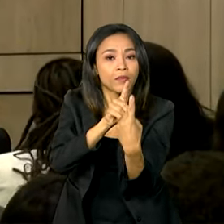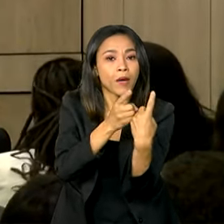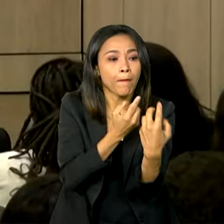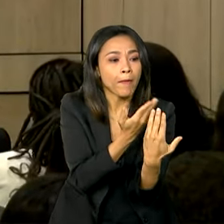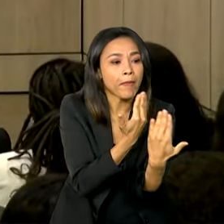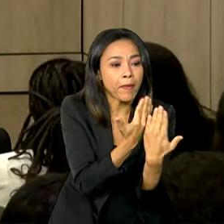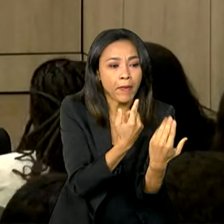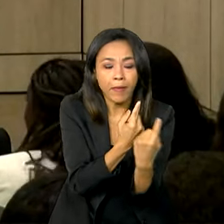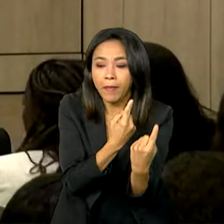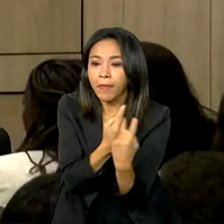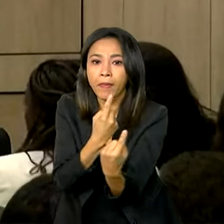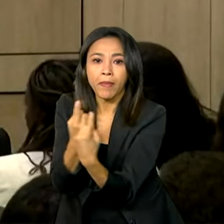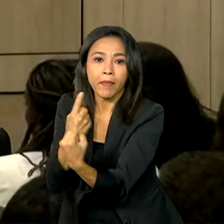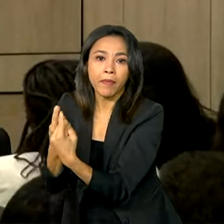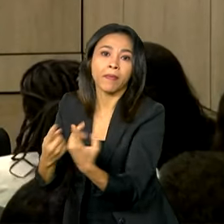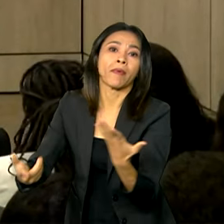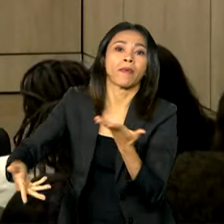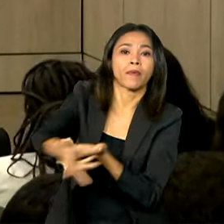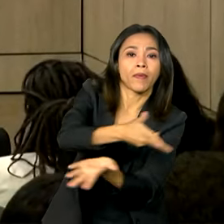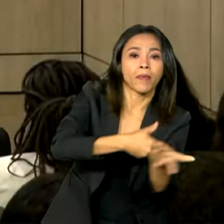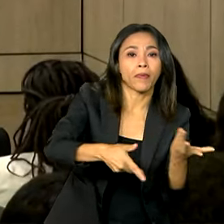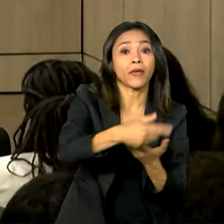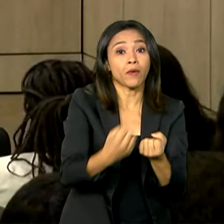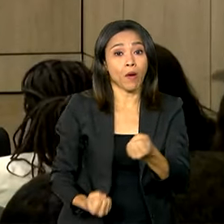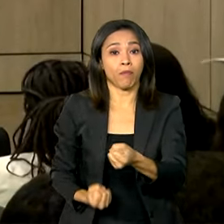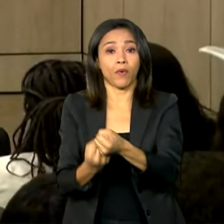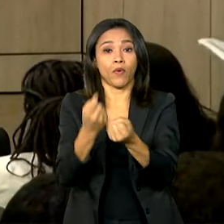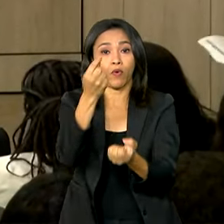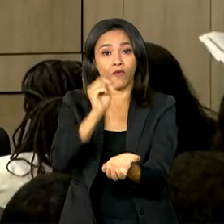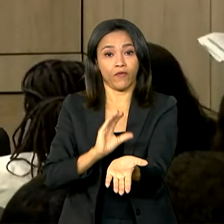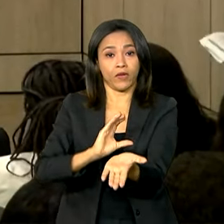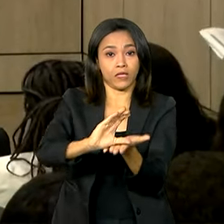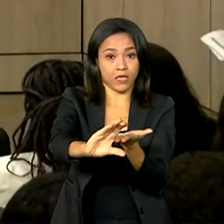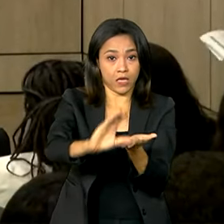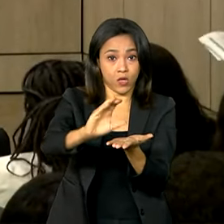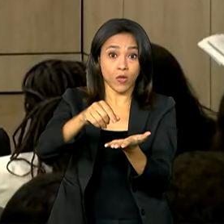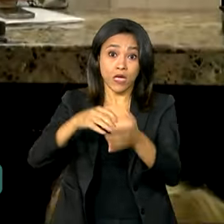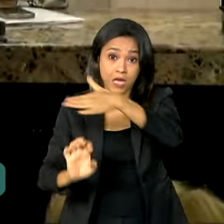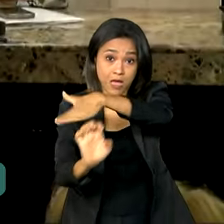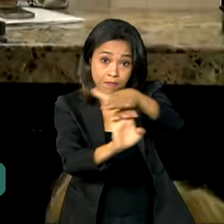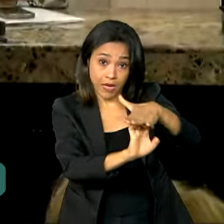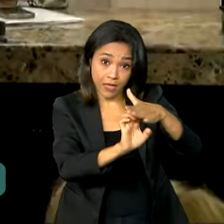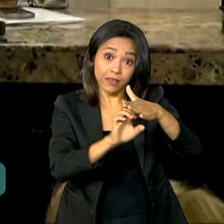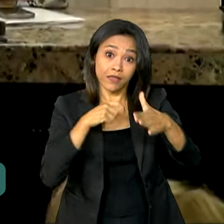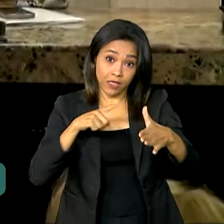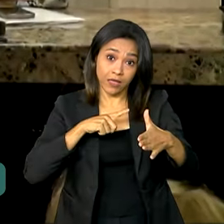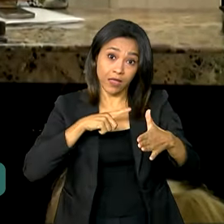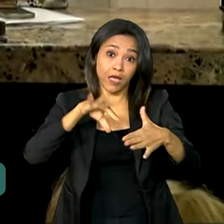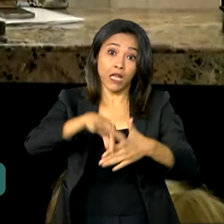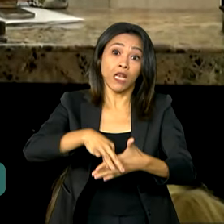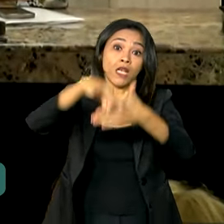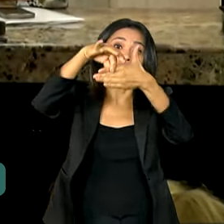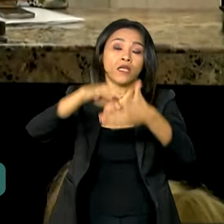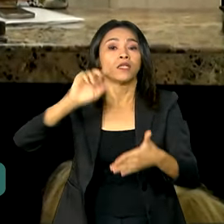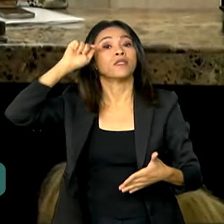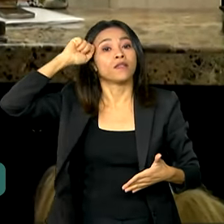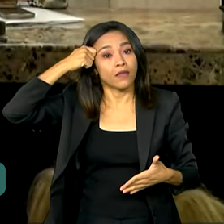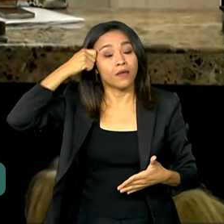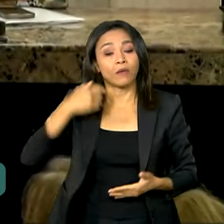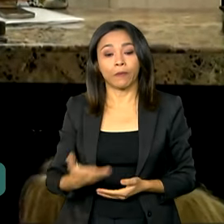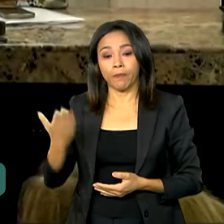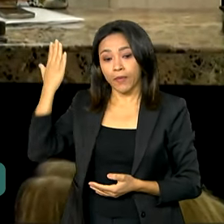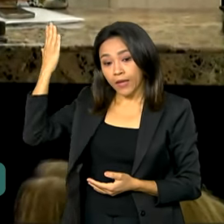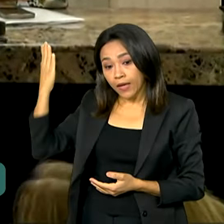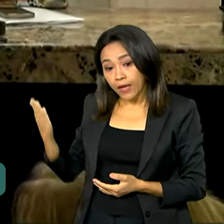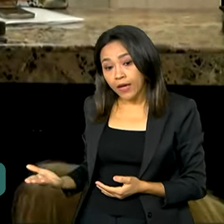networking e apoio financeiro para empresas lideradas por pessoas negras. O vice-presidente e ministro do